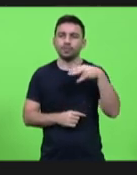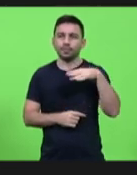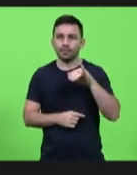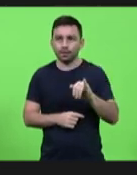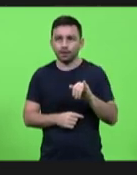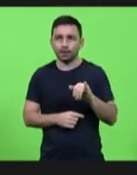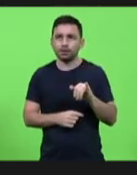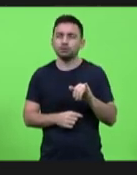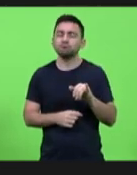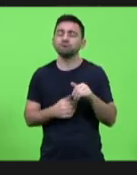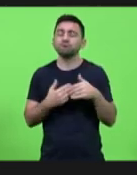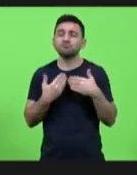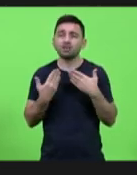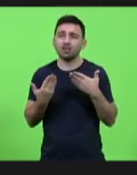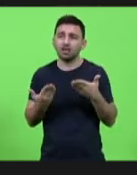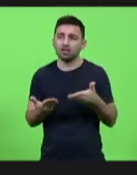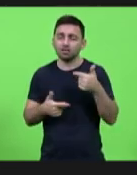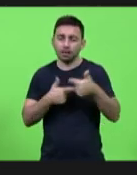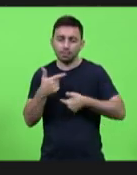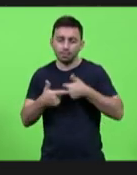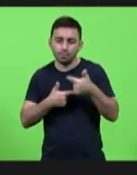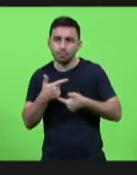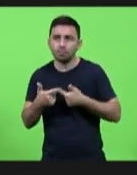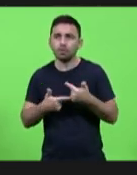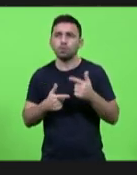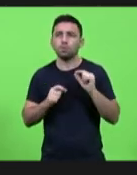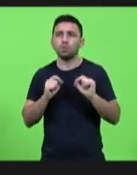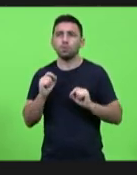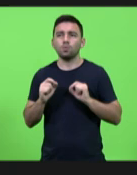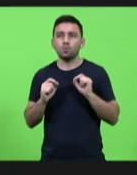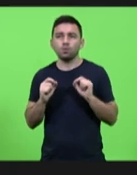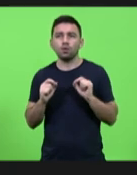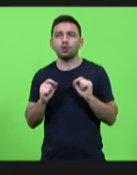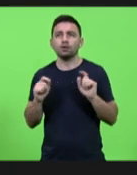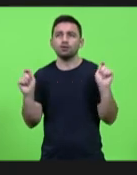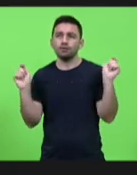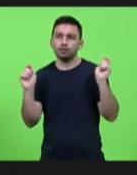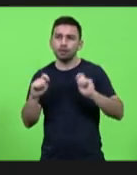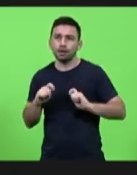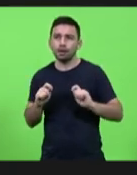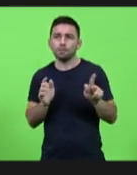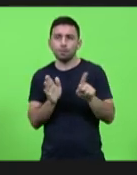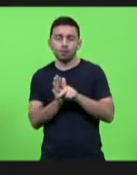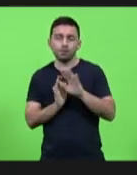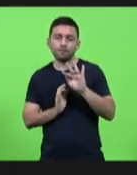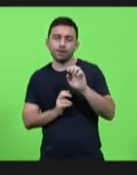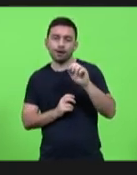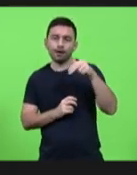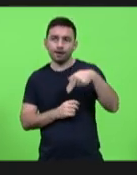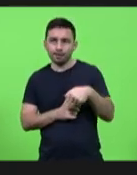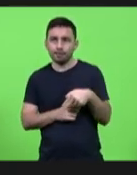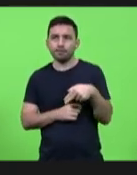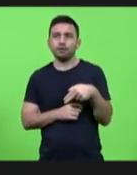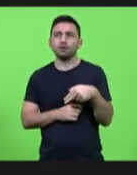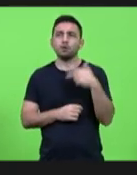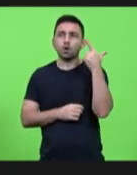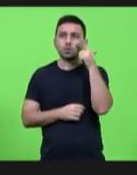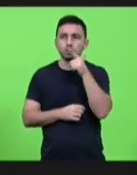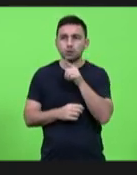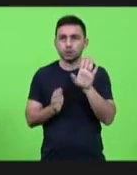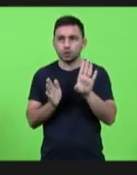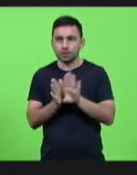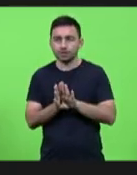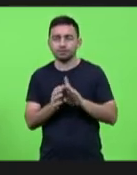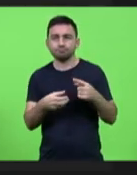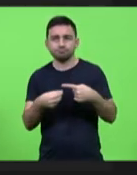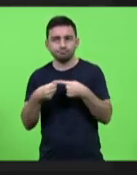onde está sendo trabalhada a questão de fazer com que através da FECAM se chegue aos municípios